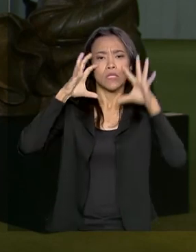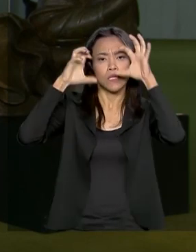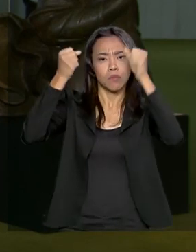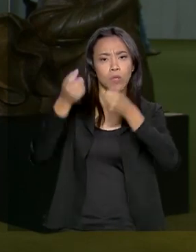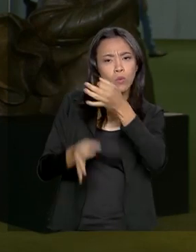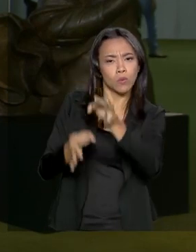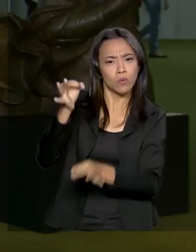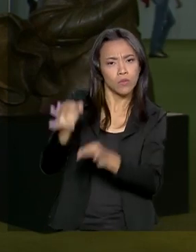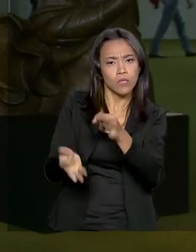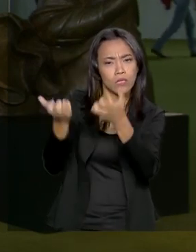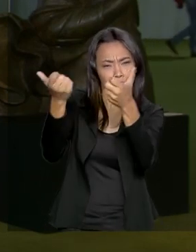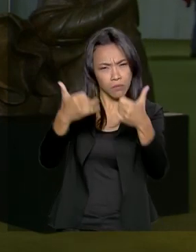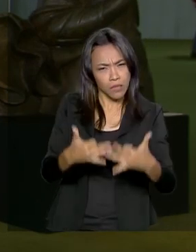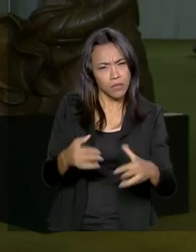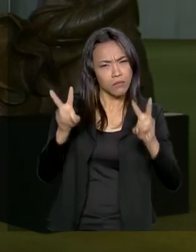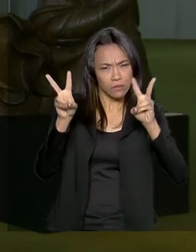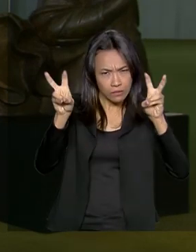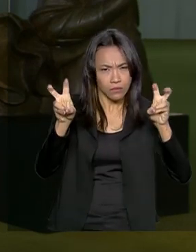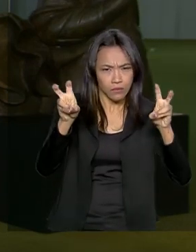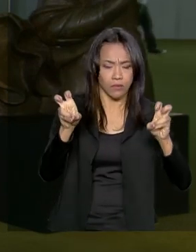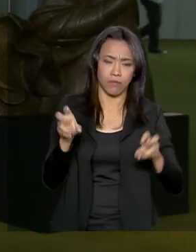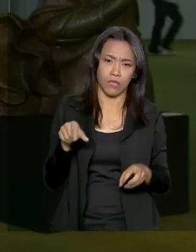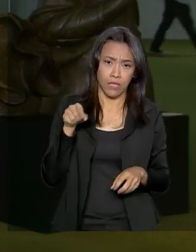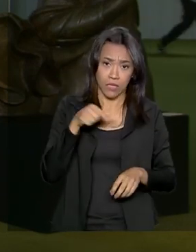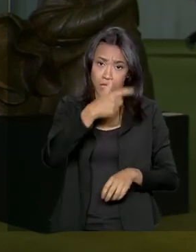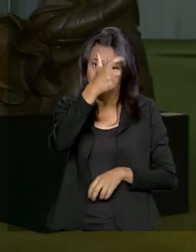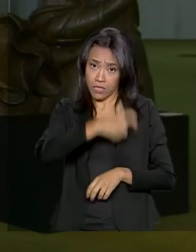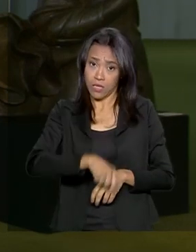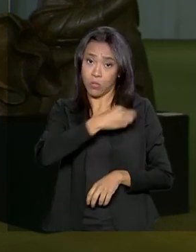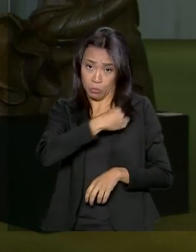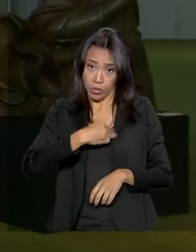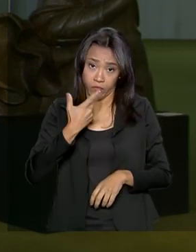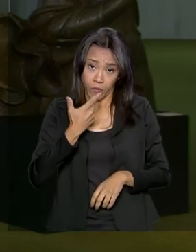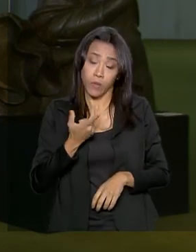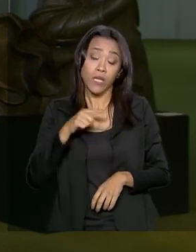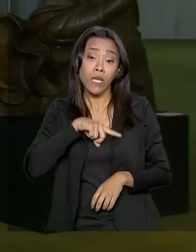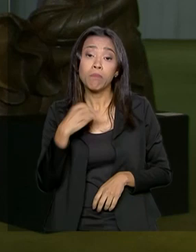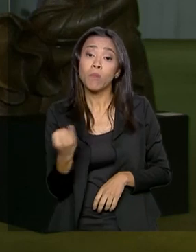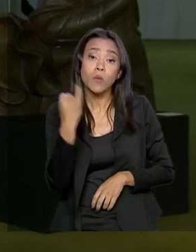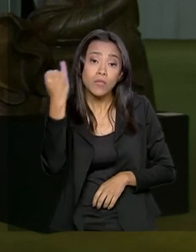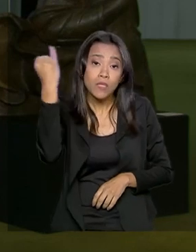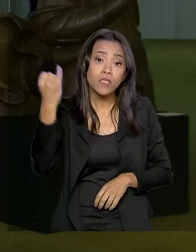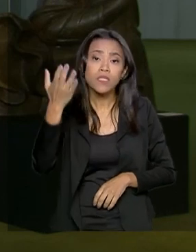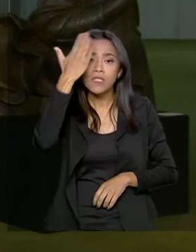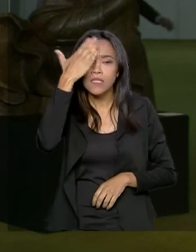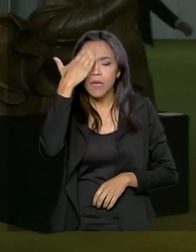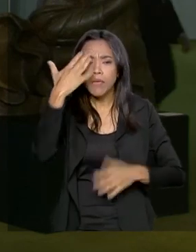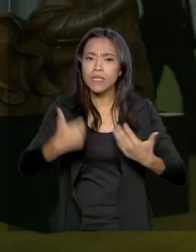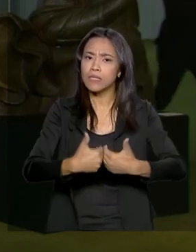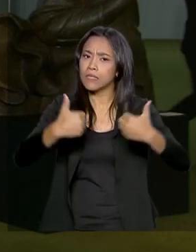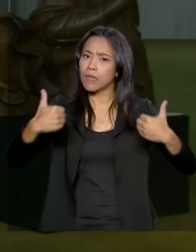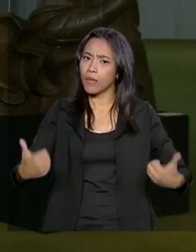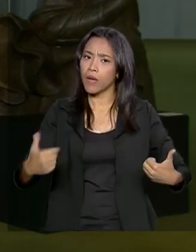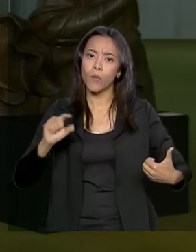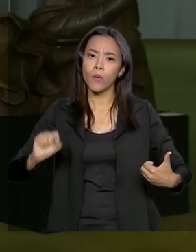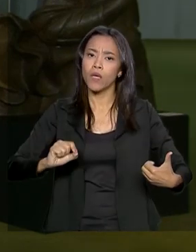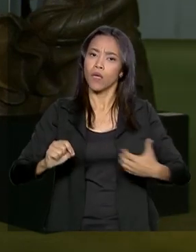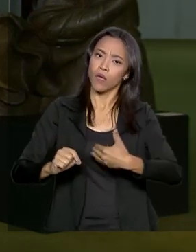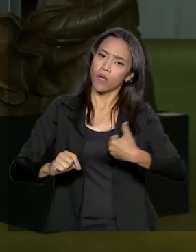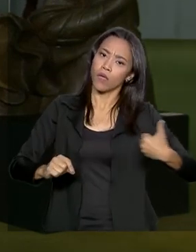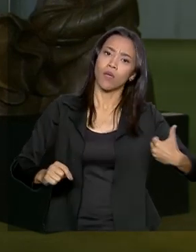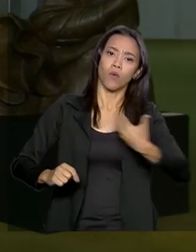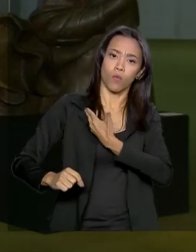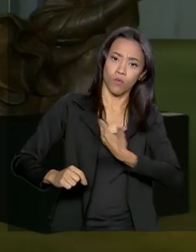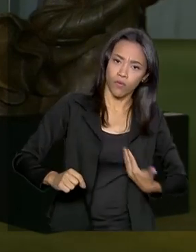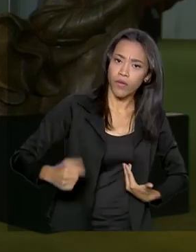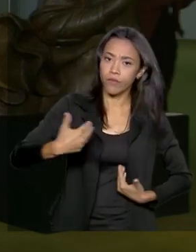sobre esse assunto. E ele disse que é muito importante para o país que se separem bem os papéis entre o governo e também